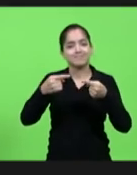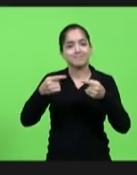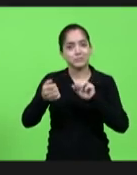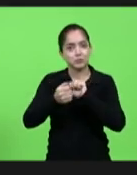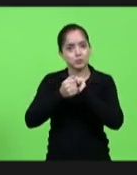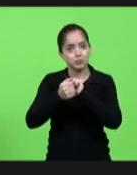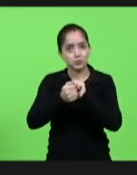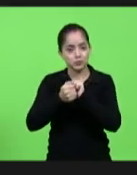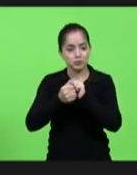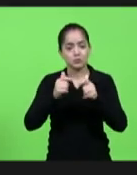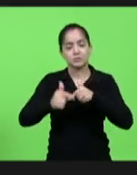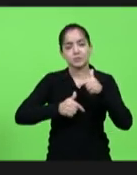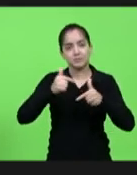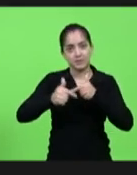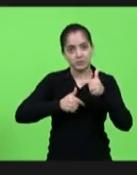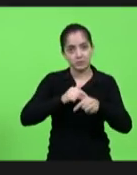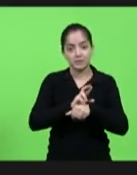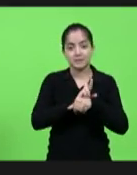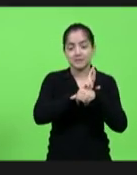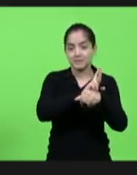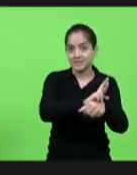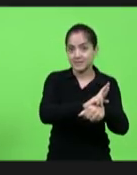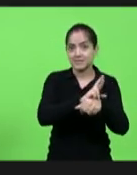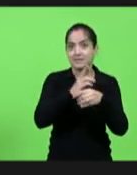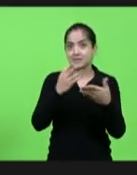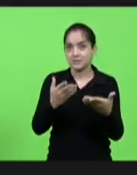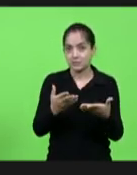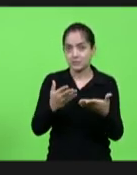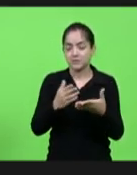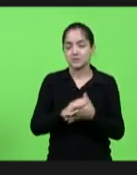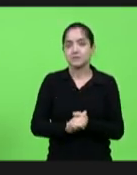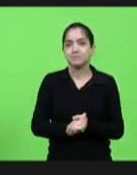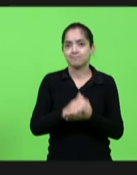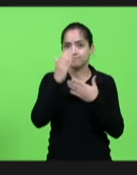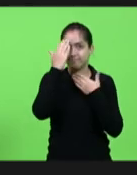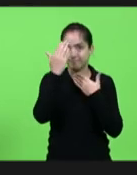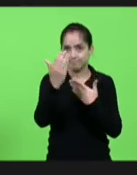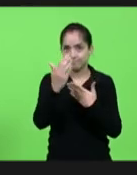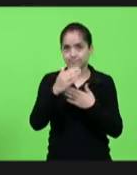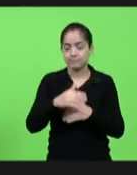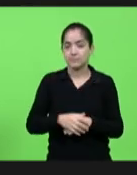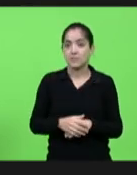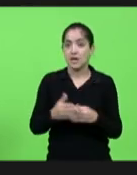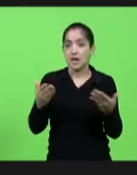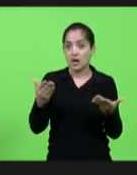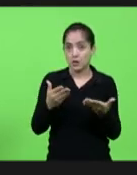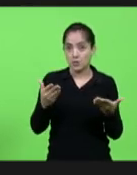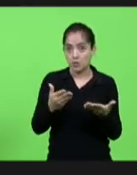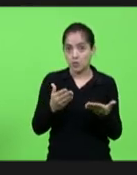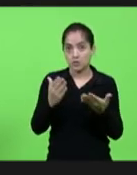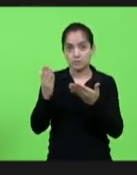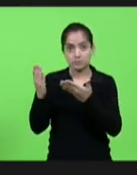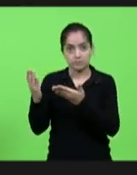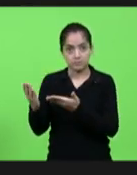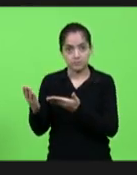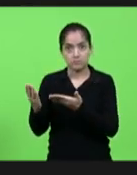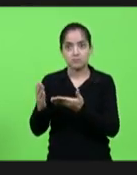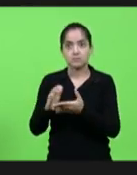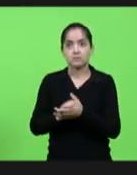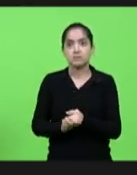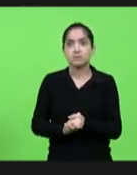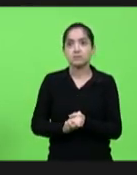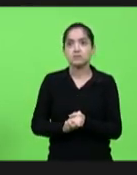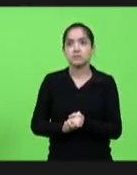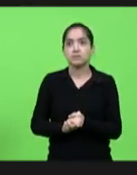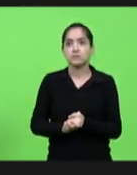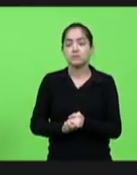com os trabalhadores as representações e o parlamento muito obrigada e eu passo a palavra para Maria Cláudia eu também voto para